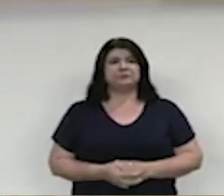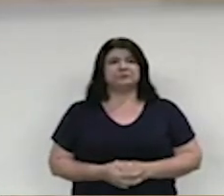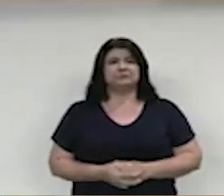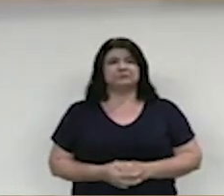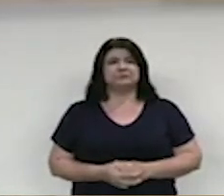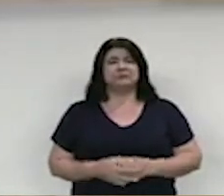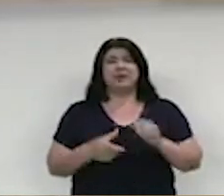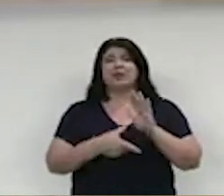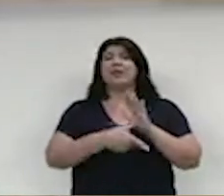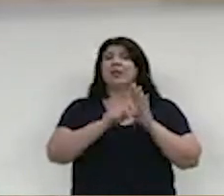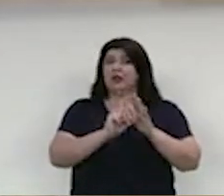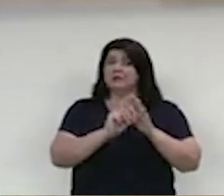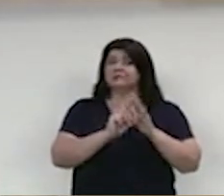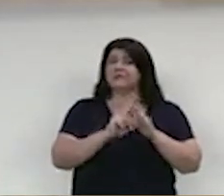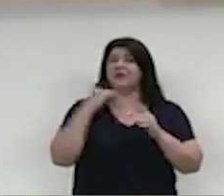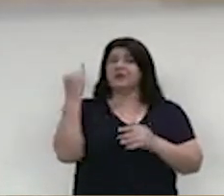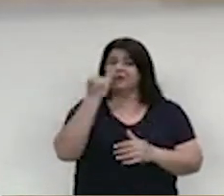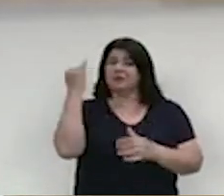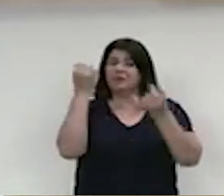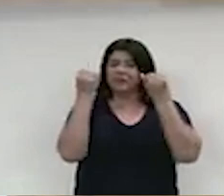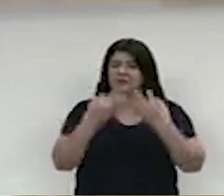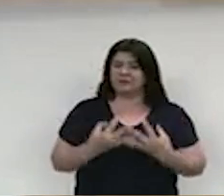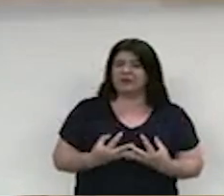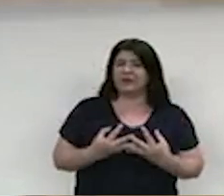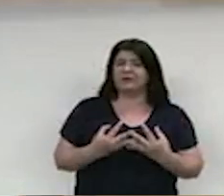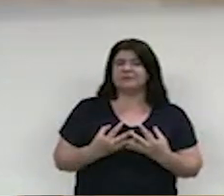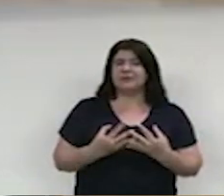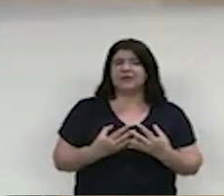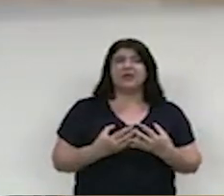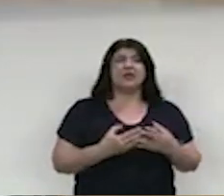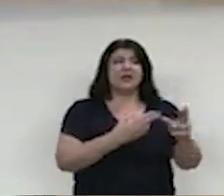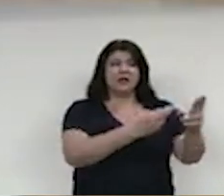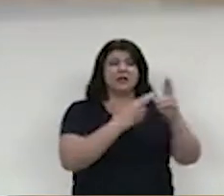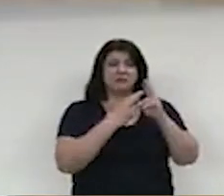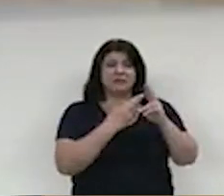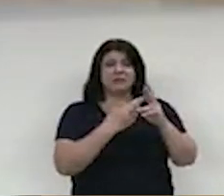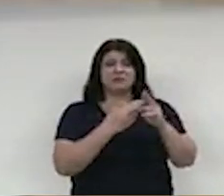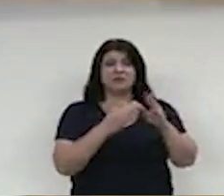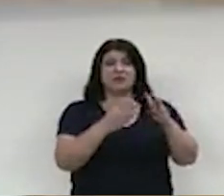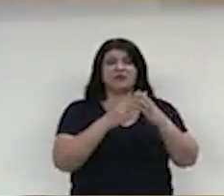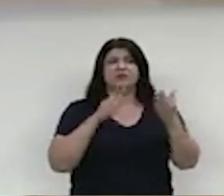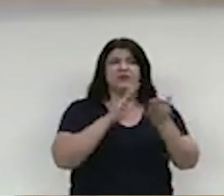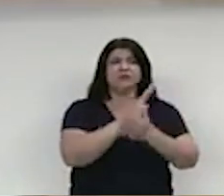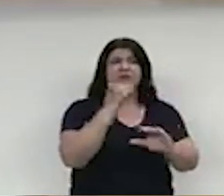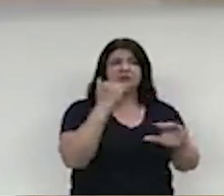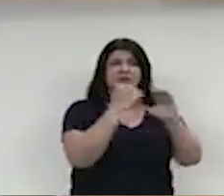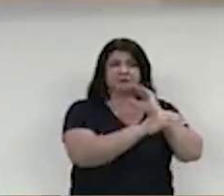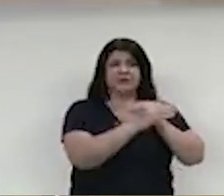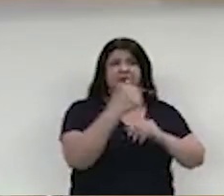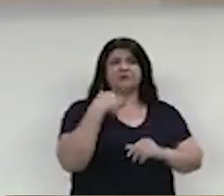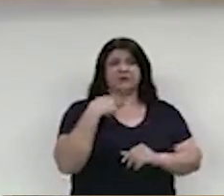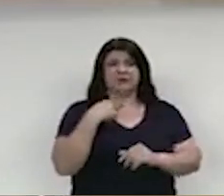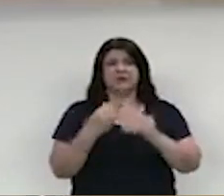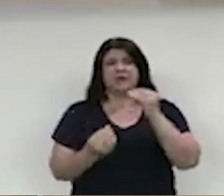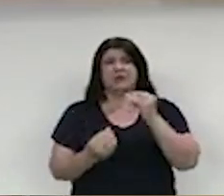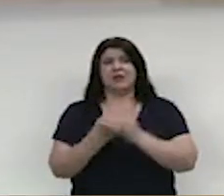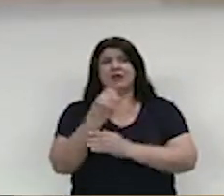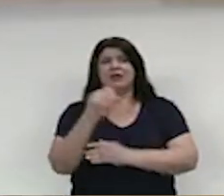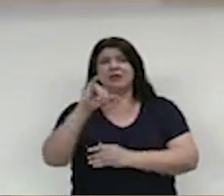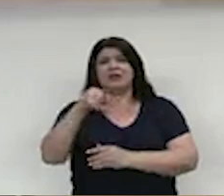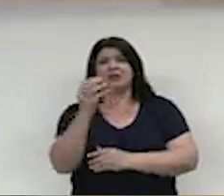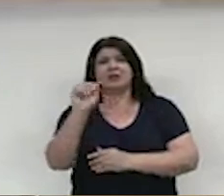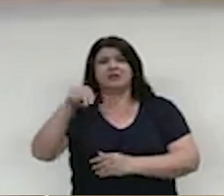Antes disso, vale dizer que, em resposta ao requerimento 367-2020, de autoria da então vereadora Janaína